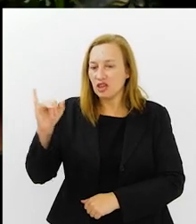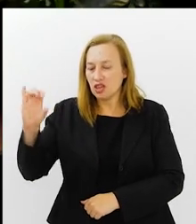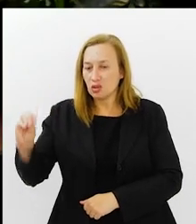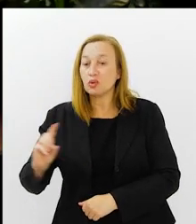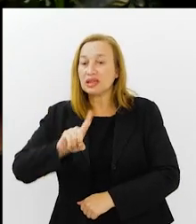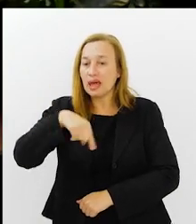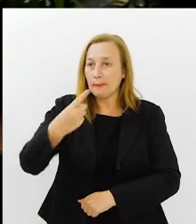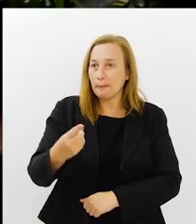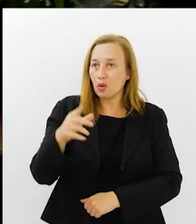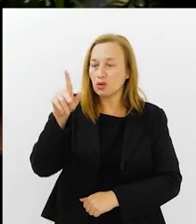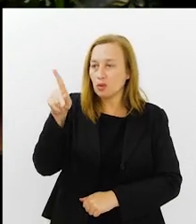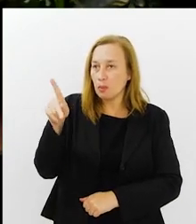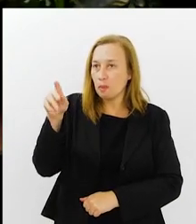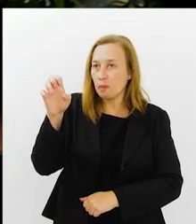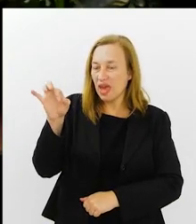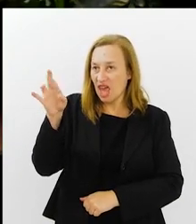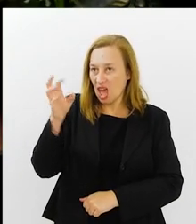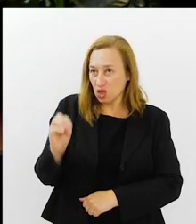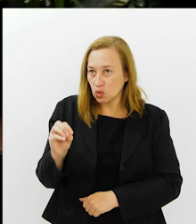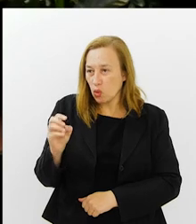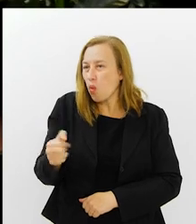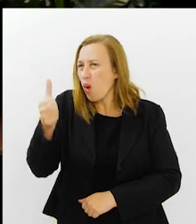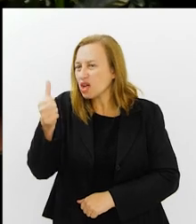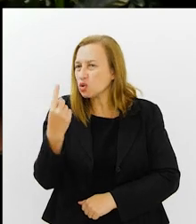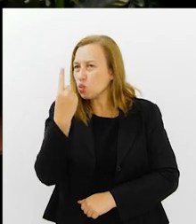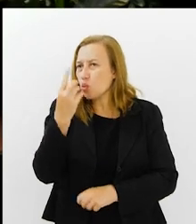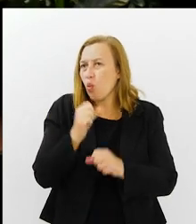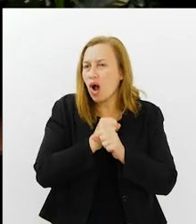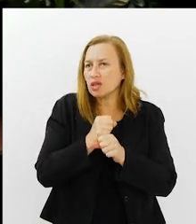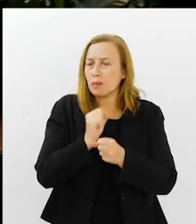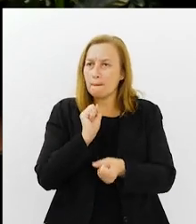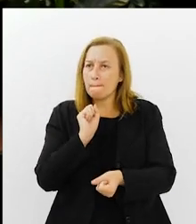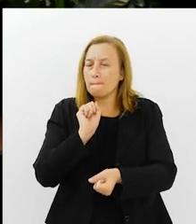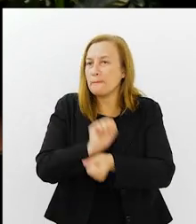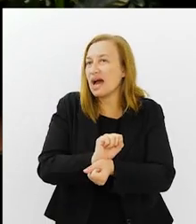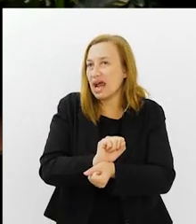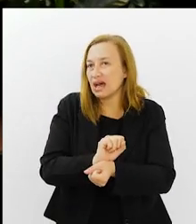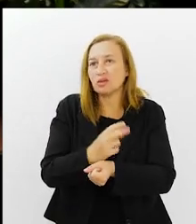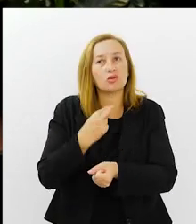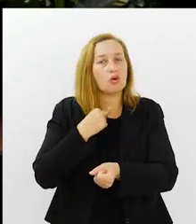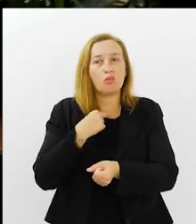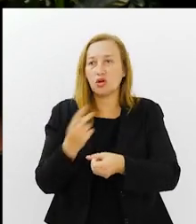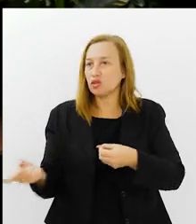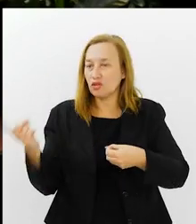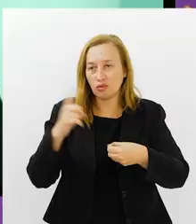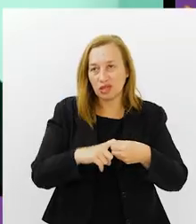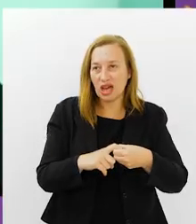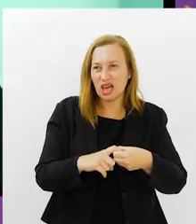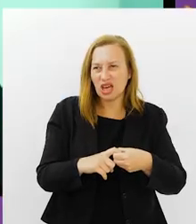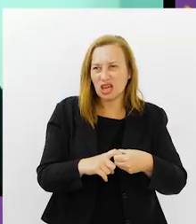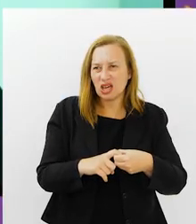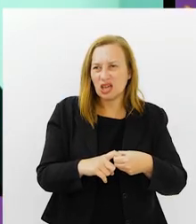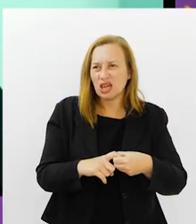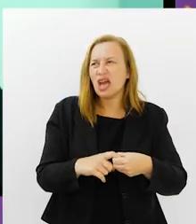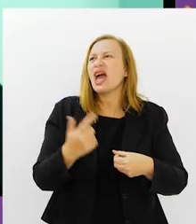Depois perdeu o Pedro, que vai ficar parado aí quase um ano, né? A operação do joelho. Repete os nomes. Hein?